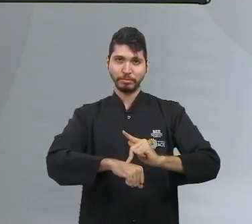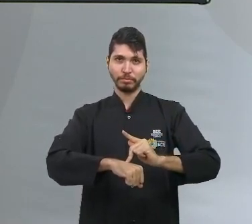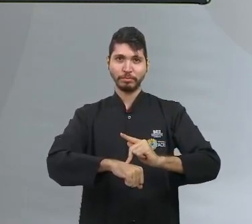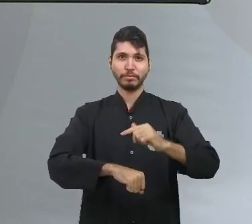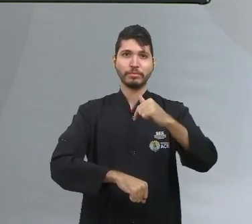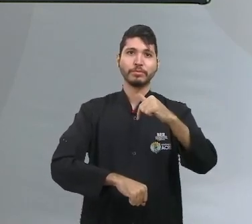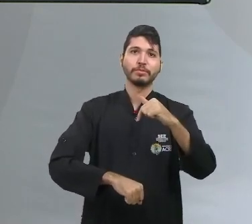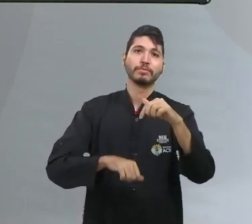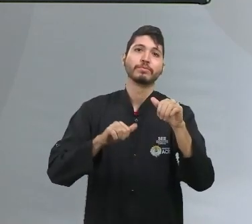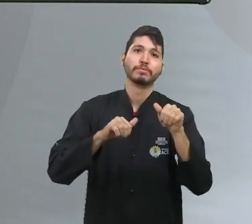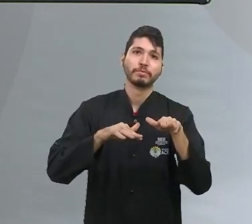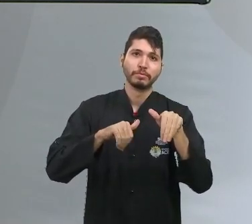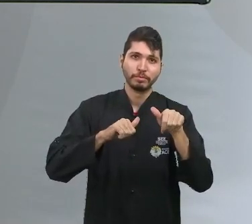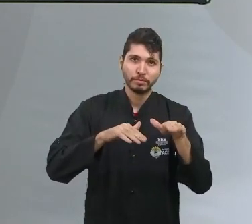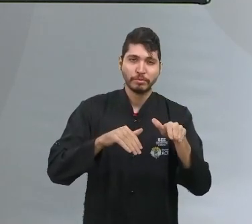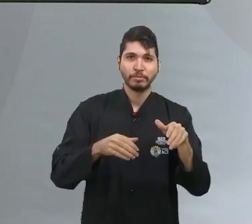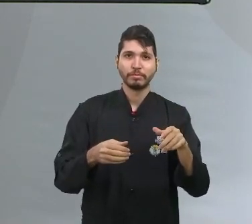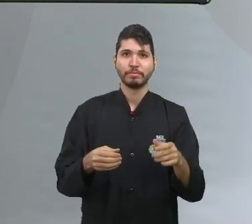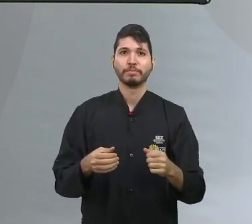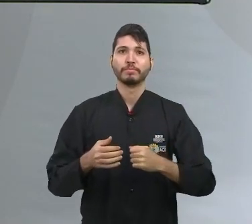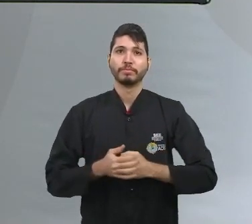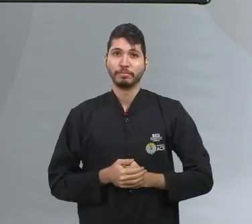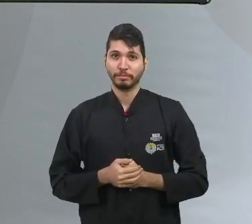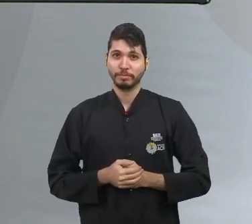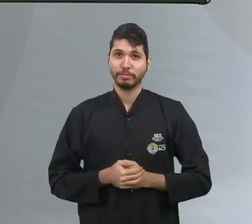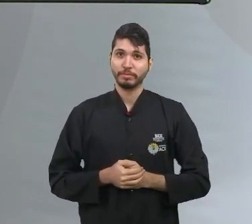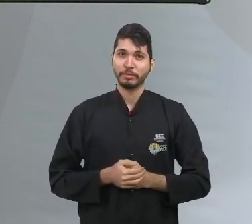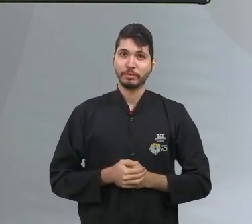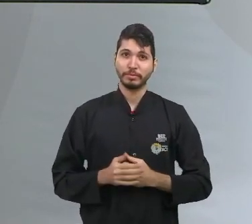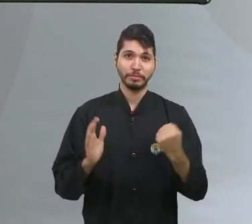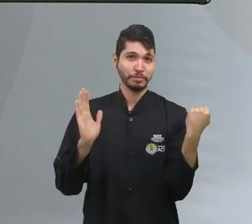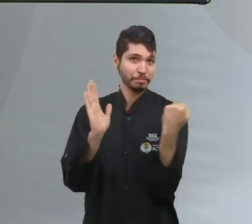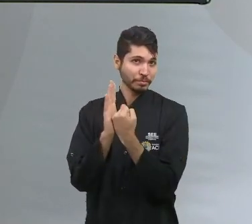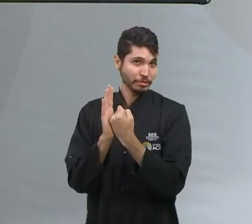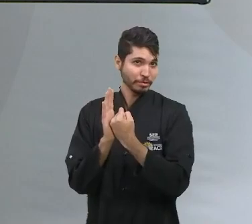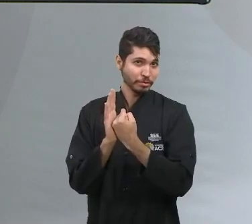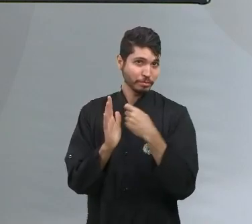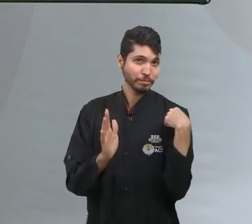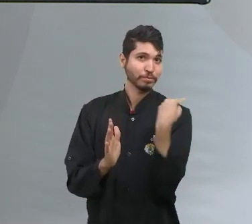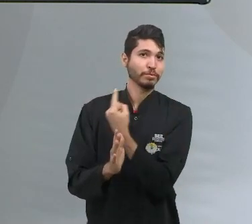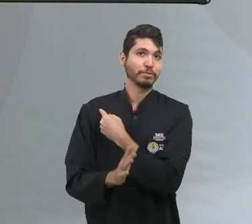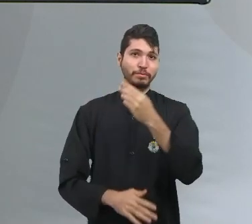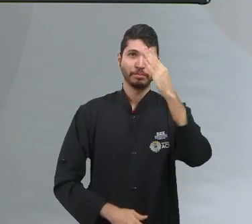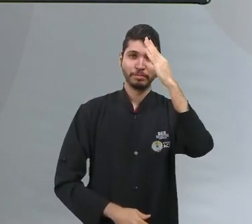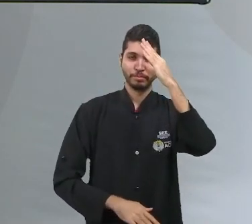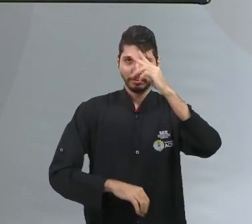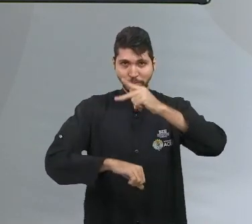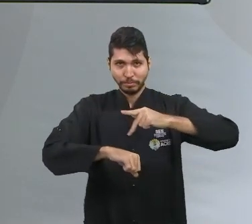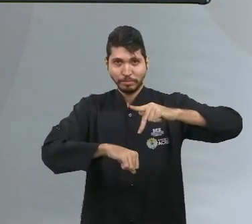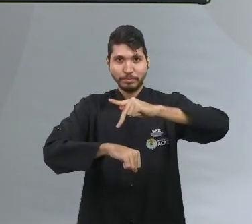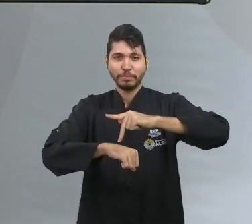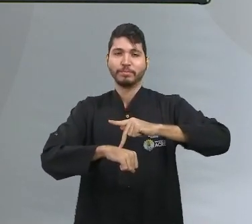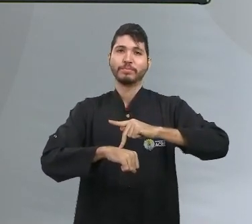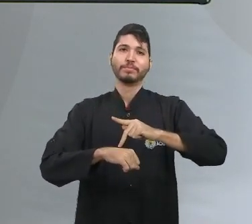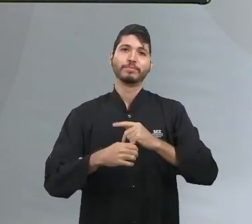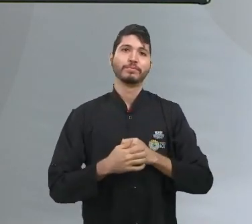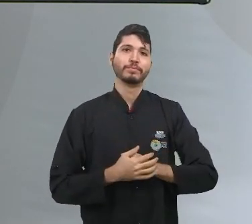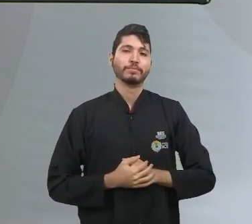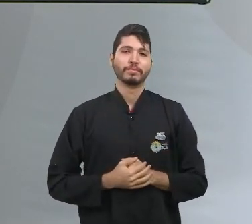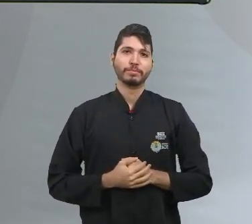uma data, digamos assim, emblemática na história do nosso país. A partir daí, a produção